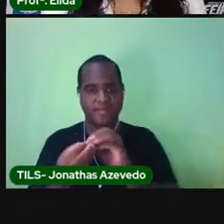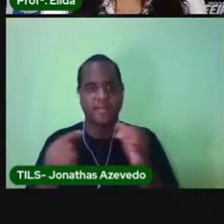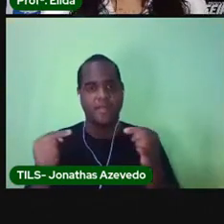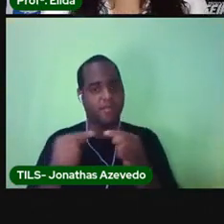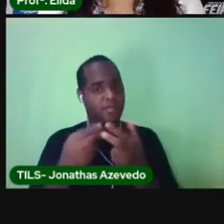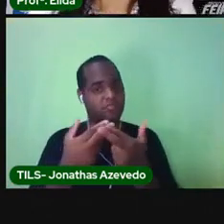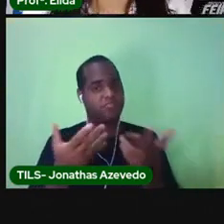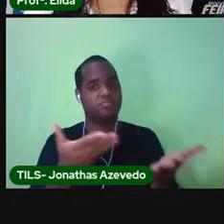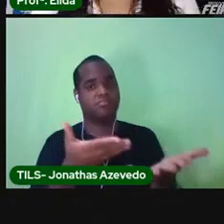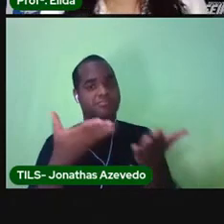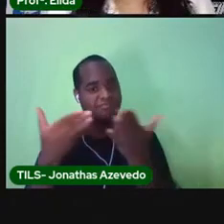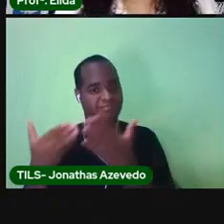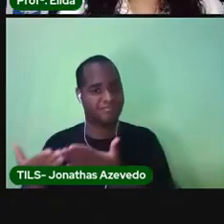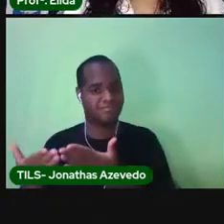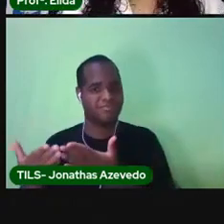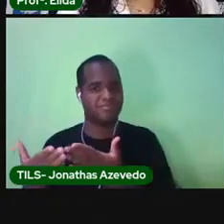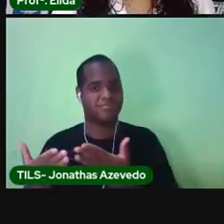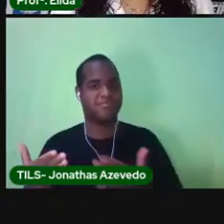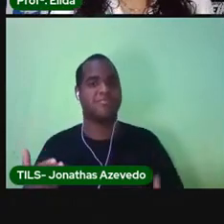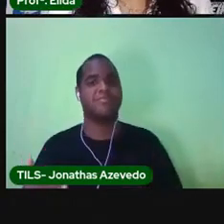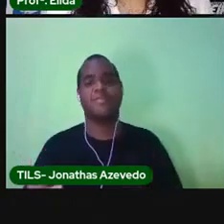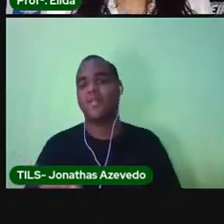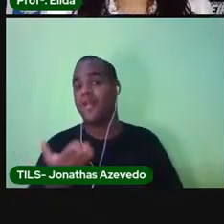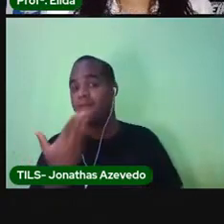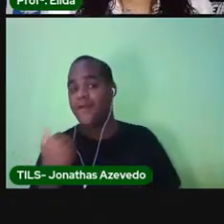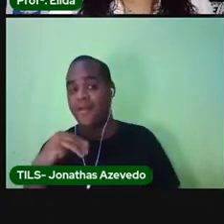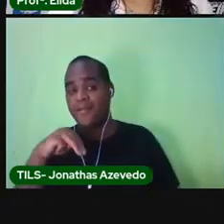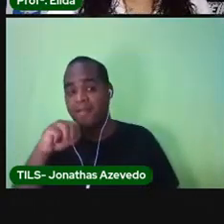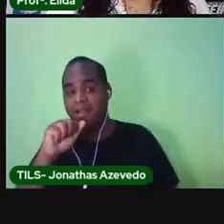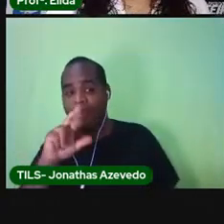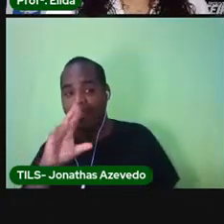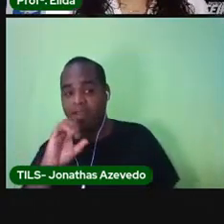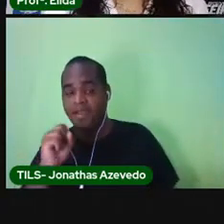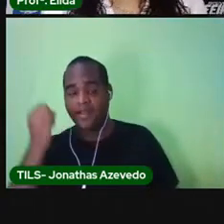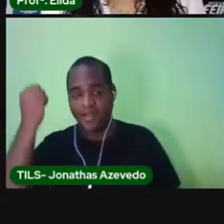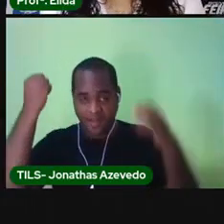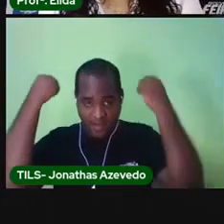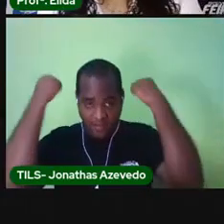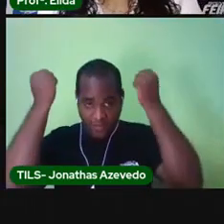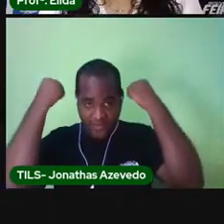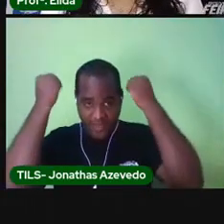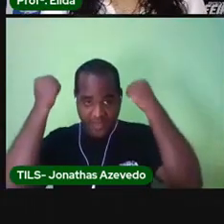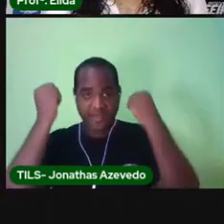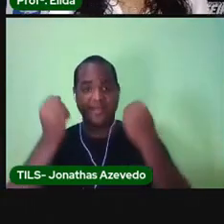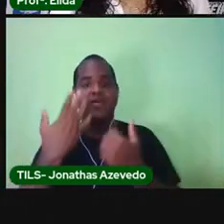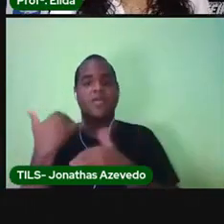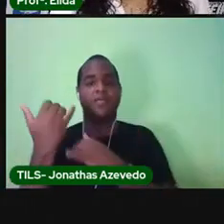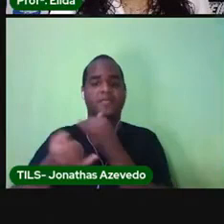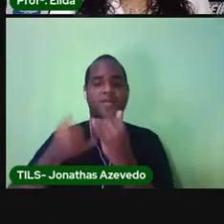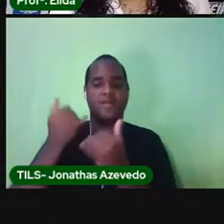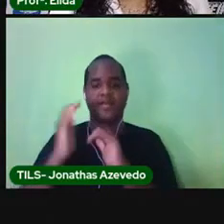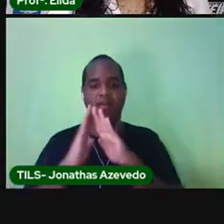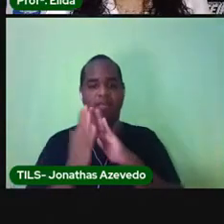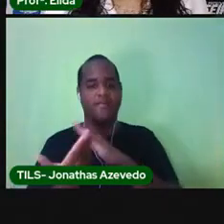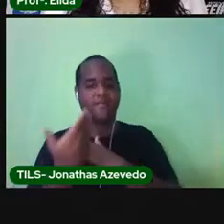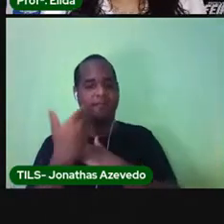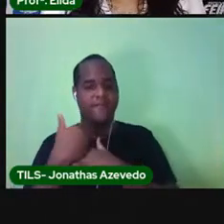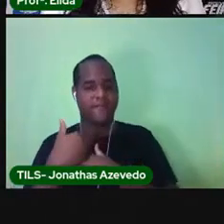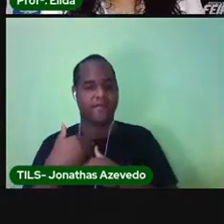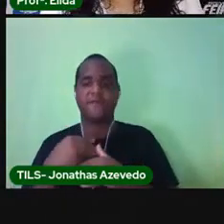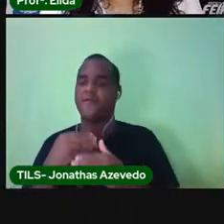convite. Mariana, traga sua boneca para brincarmos em minha casa.